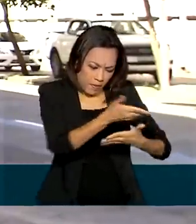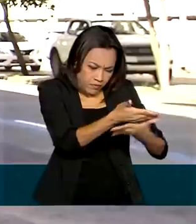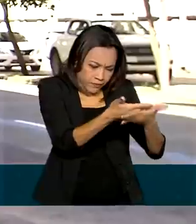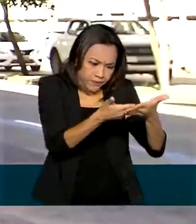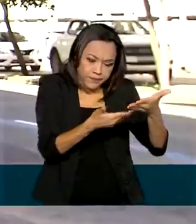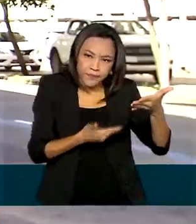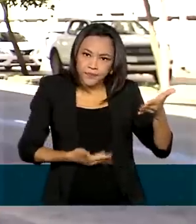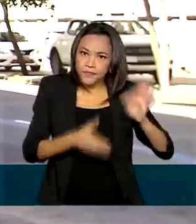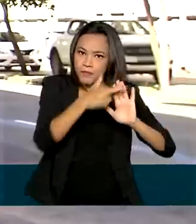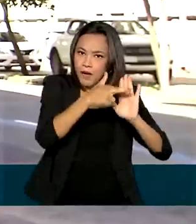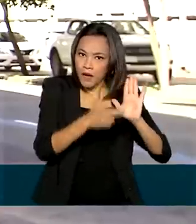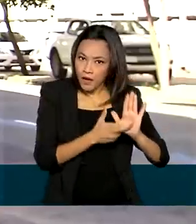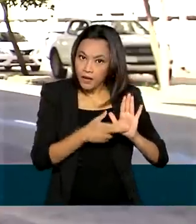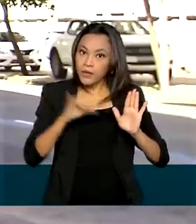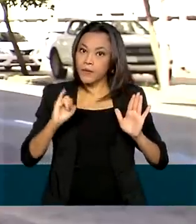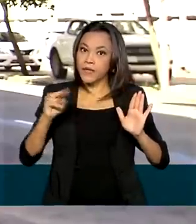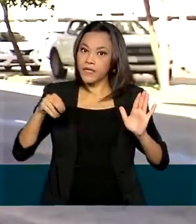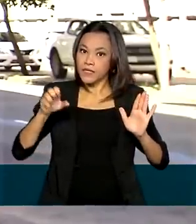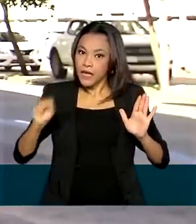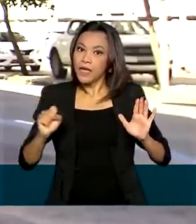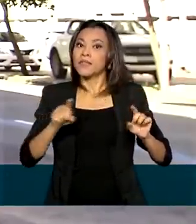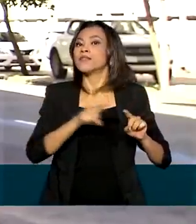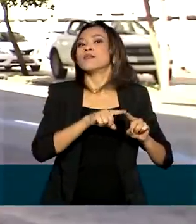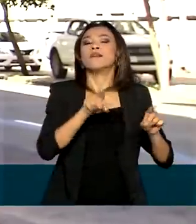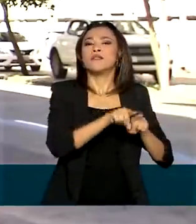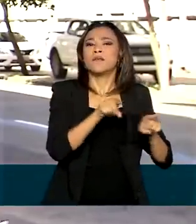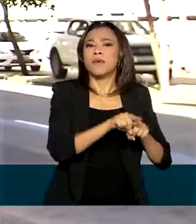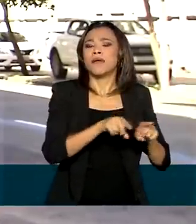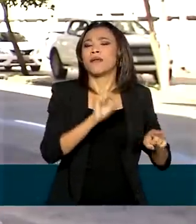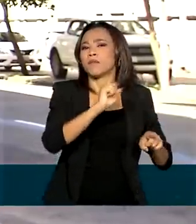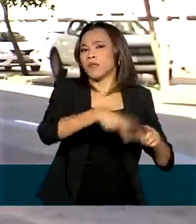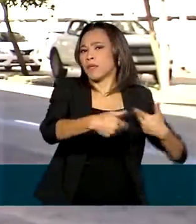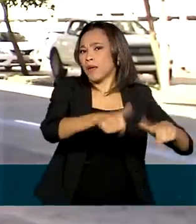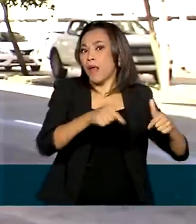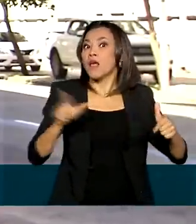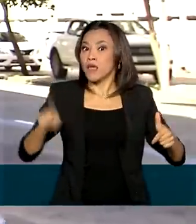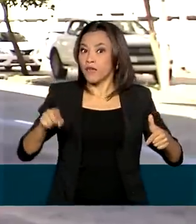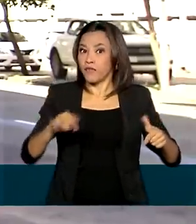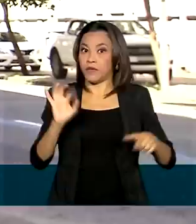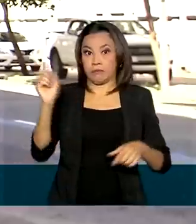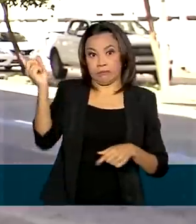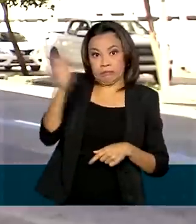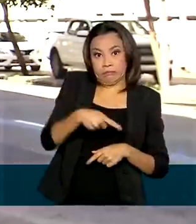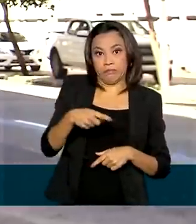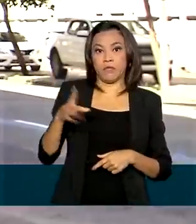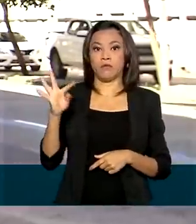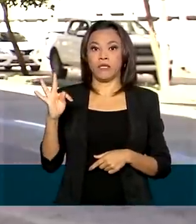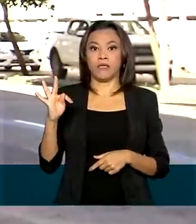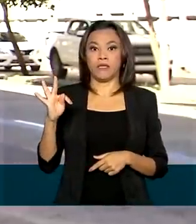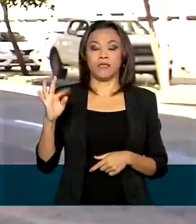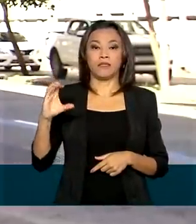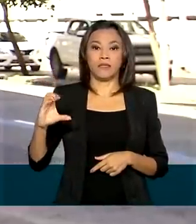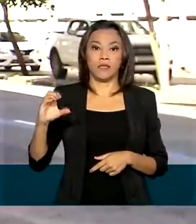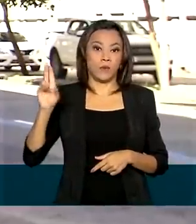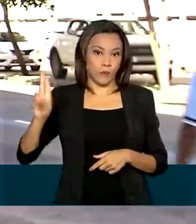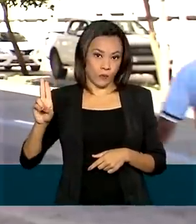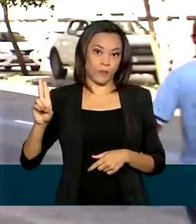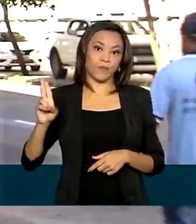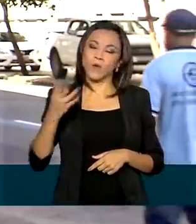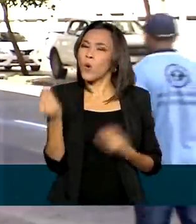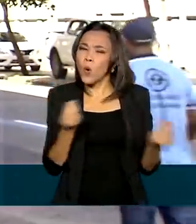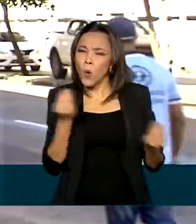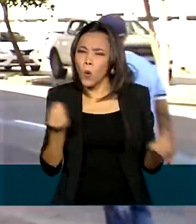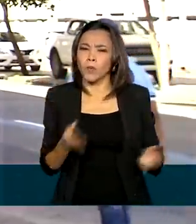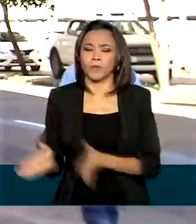de Previdência e Trabalho junto com o INSS, cumprindo uma decisão que havia sido determinada pelo TCU, o Tribunal de Contas da União. Vai funcionar assim.